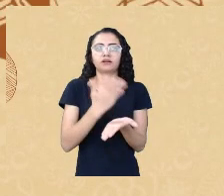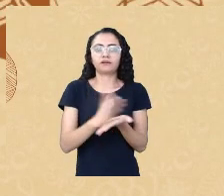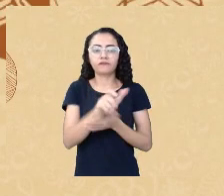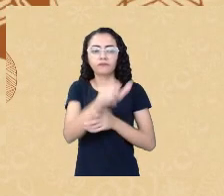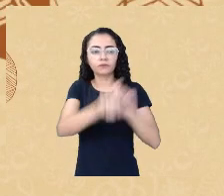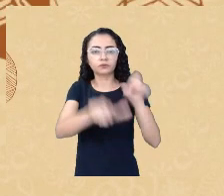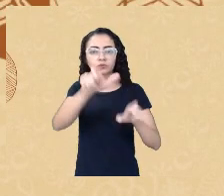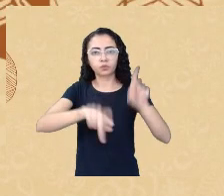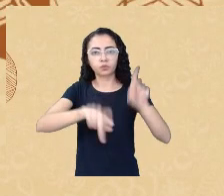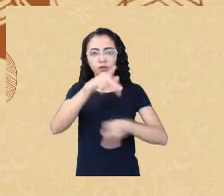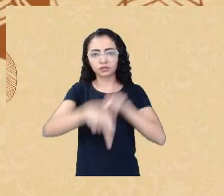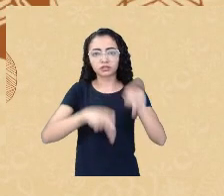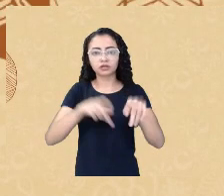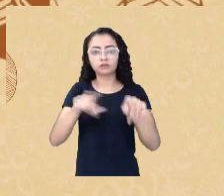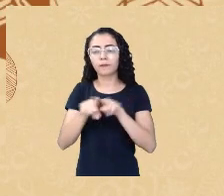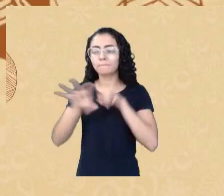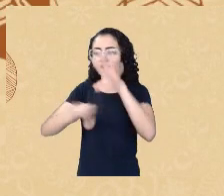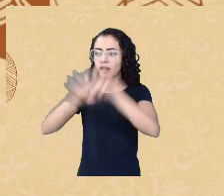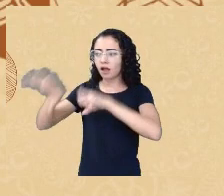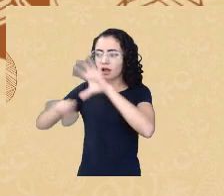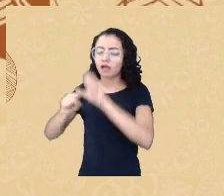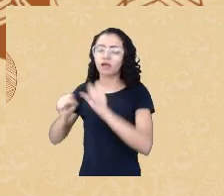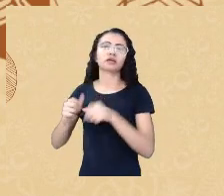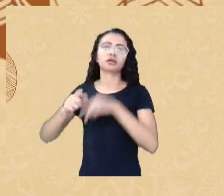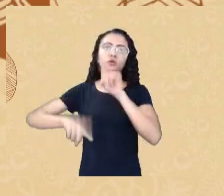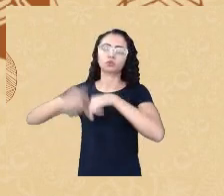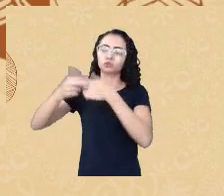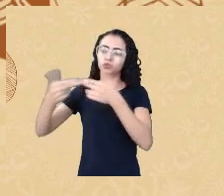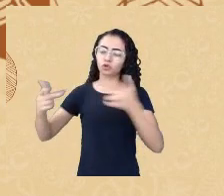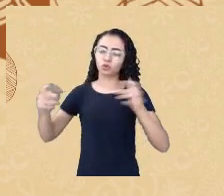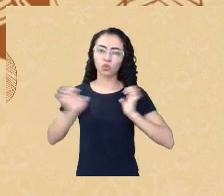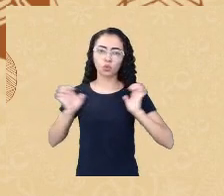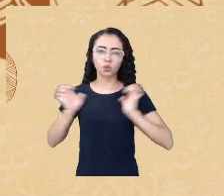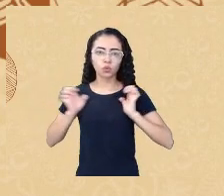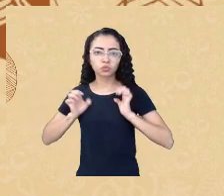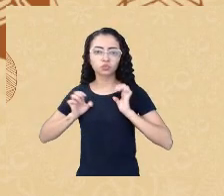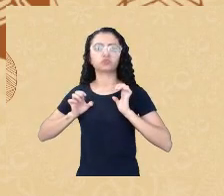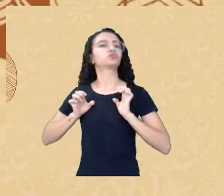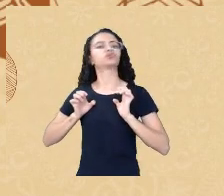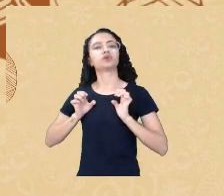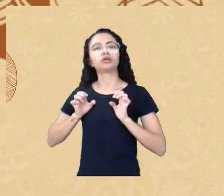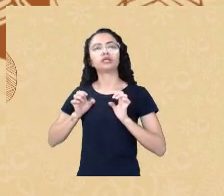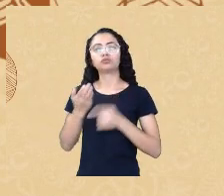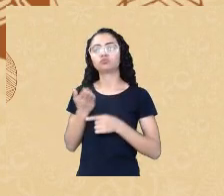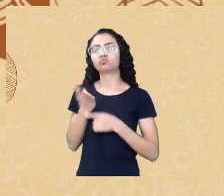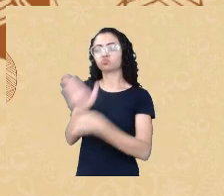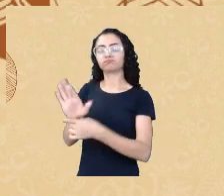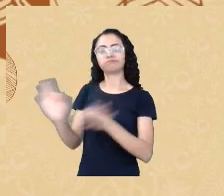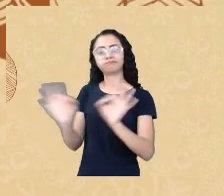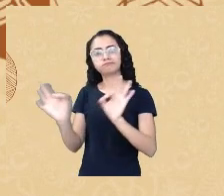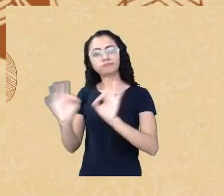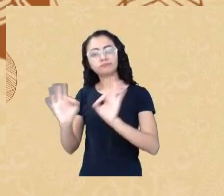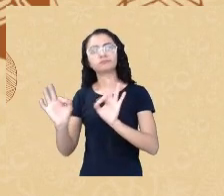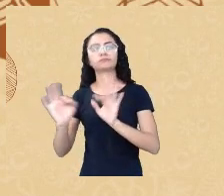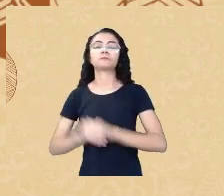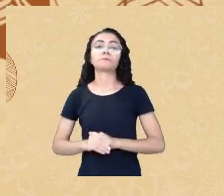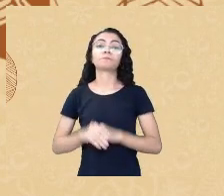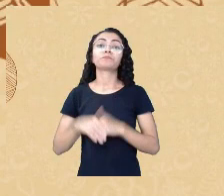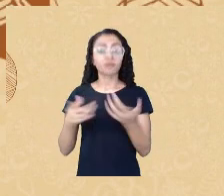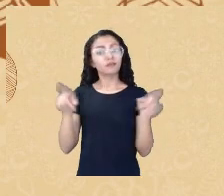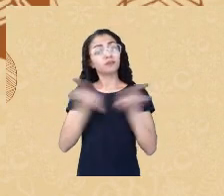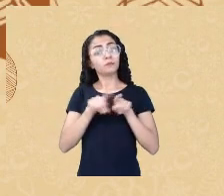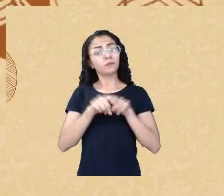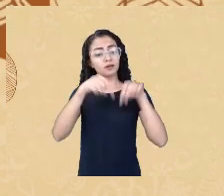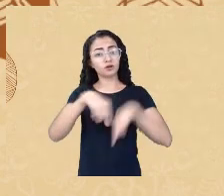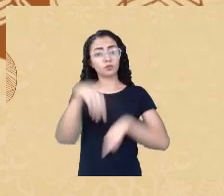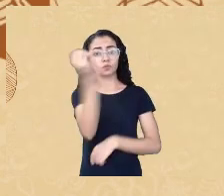os recursos e toda a matéria-prima de lá sem recuperar sem restaurar nada é mais ou menos o que acontece no nosso país também só que de uma